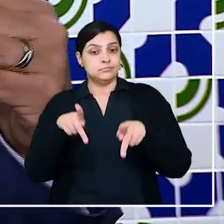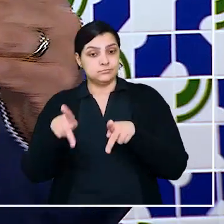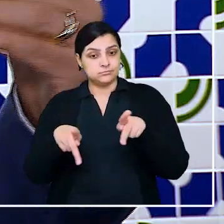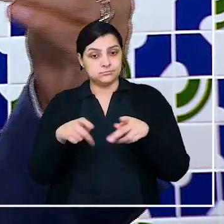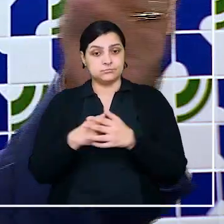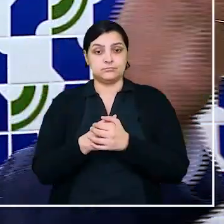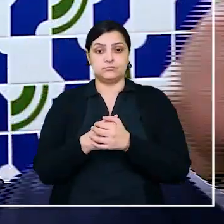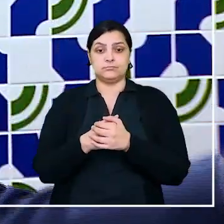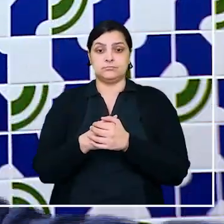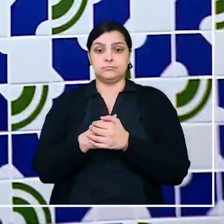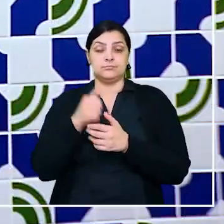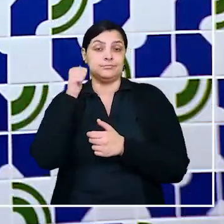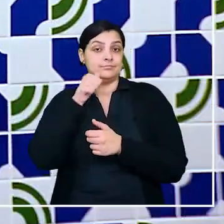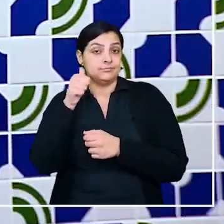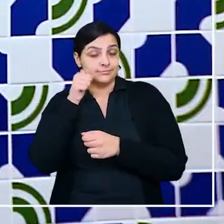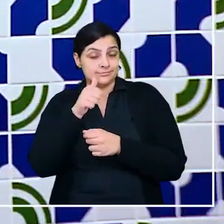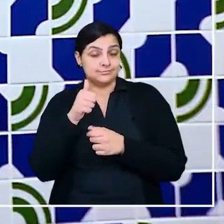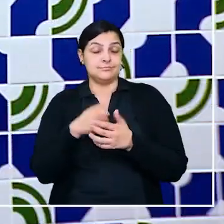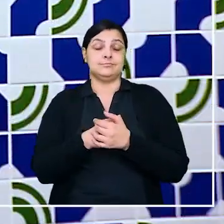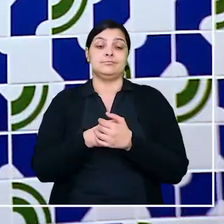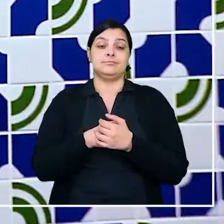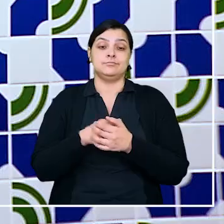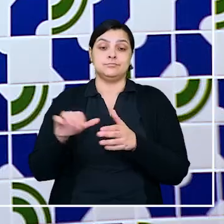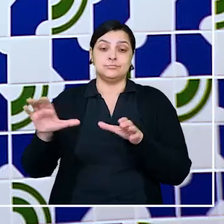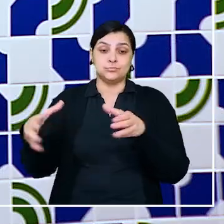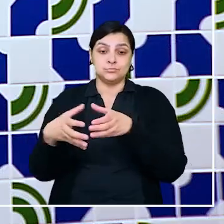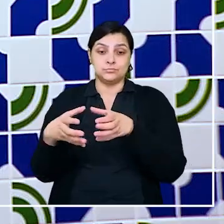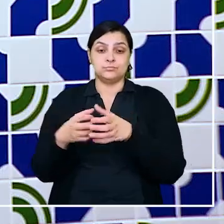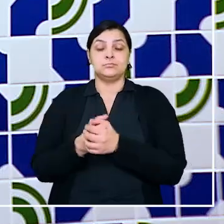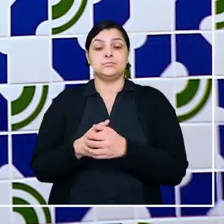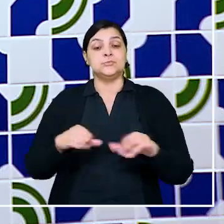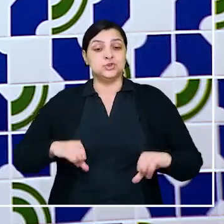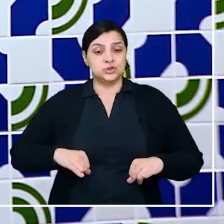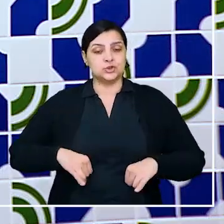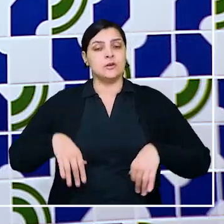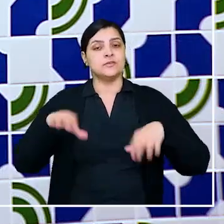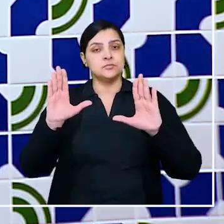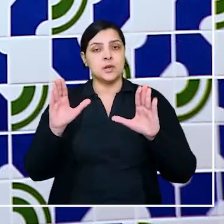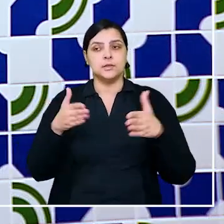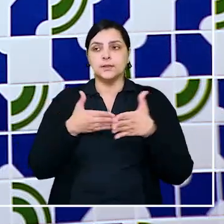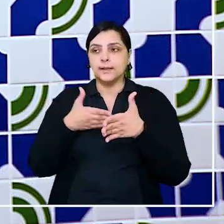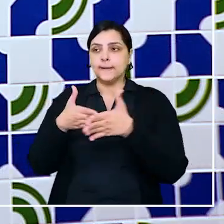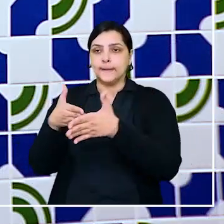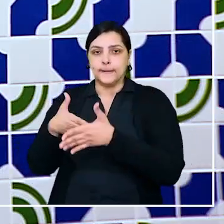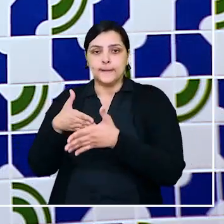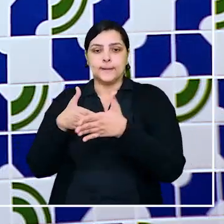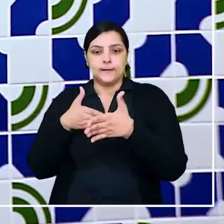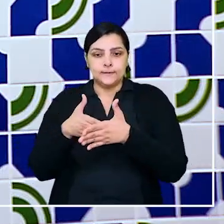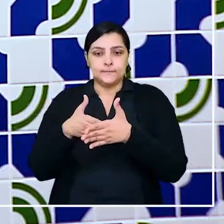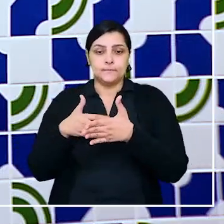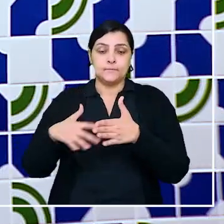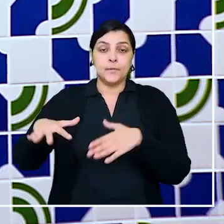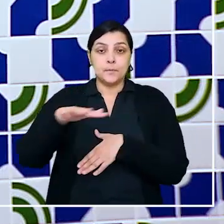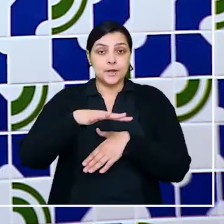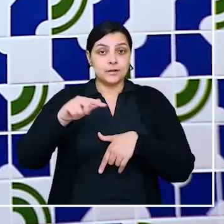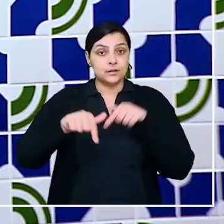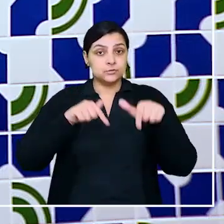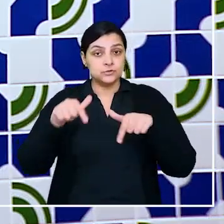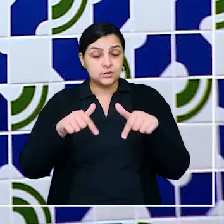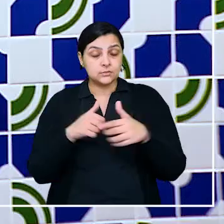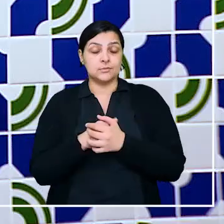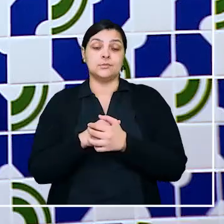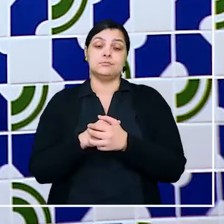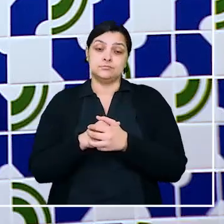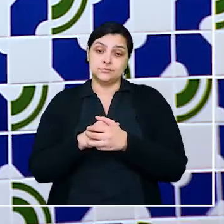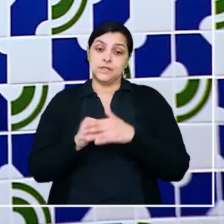população feminina, que sofrem mais restrições de acesso ao mercado de trabalho,